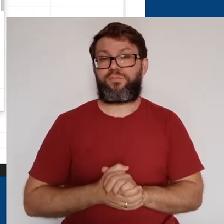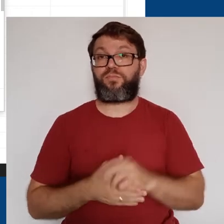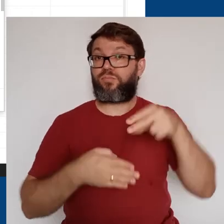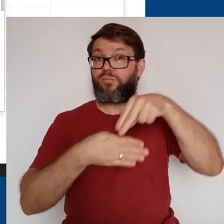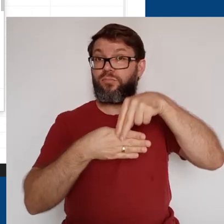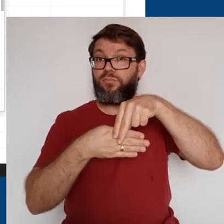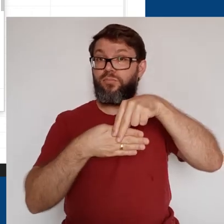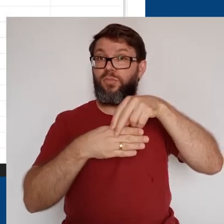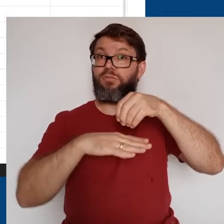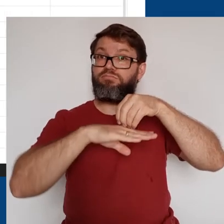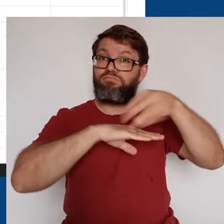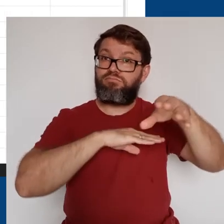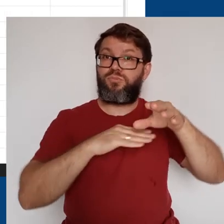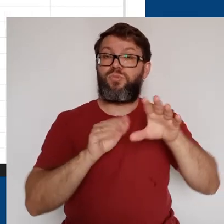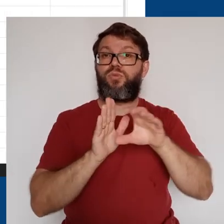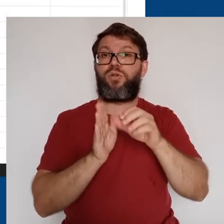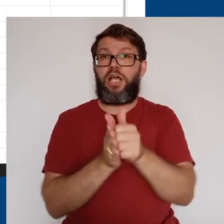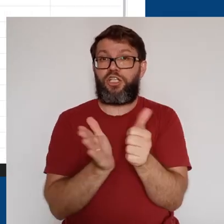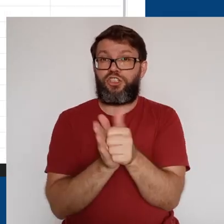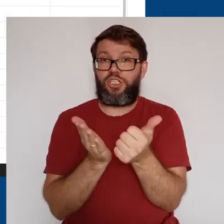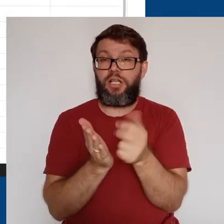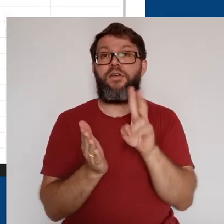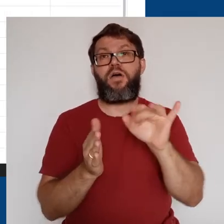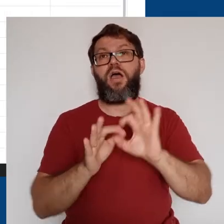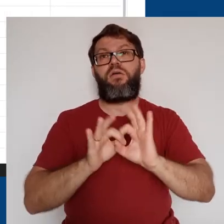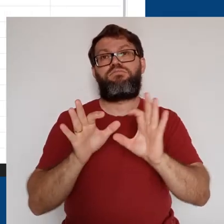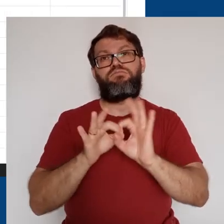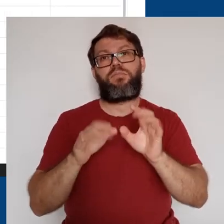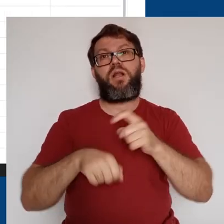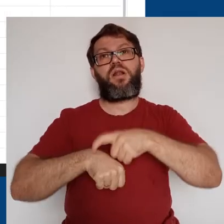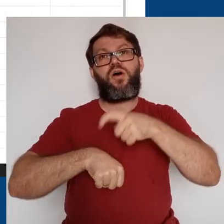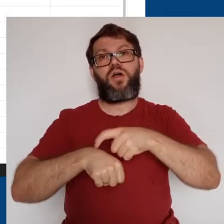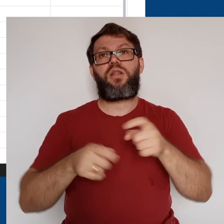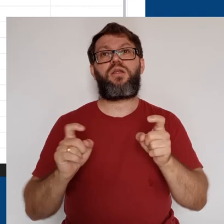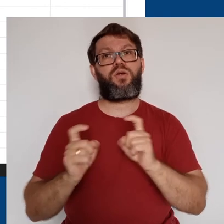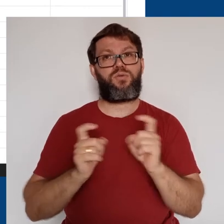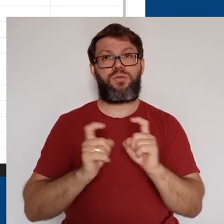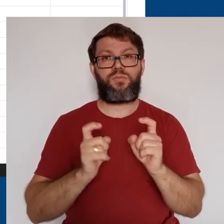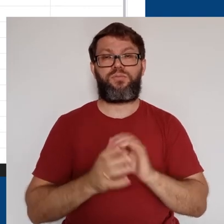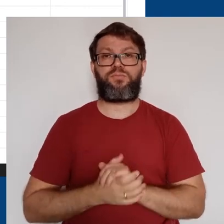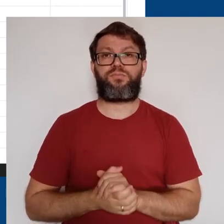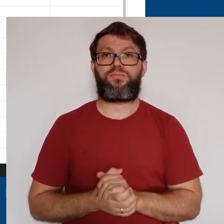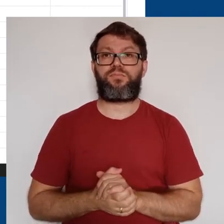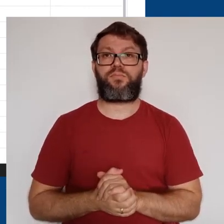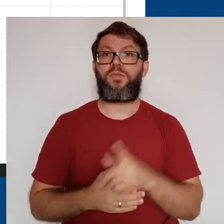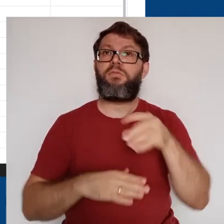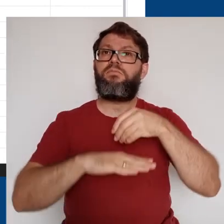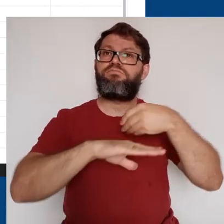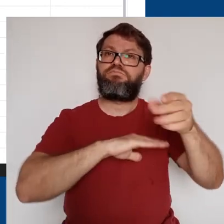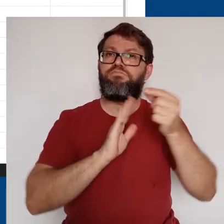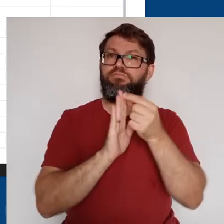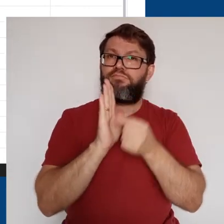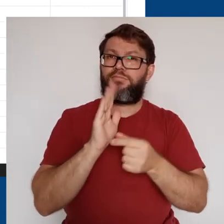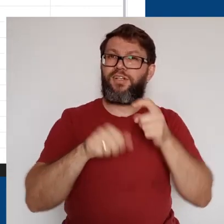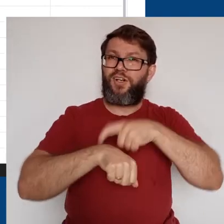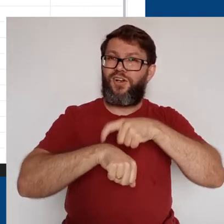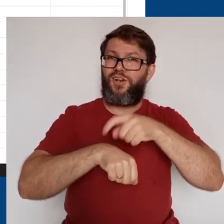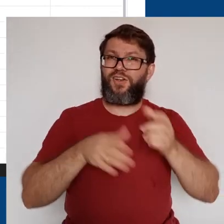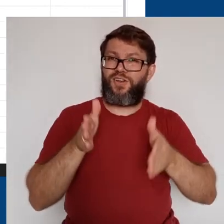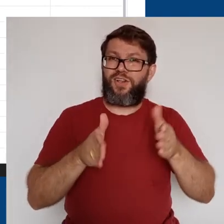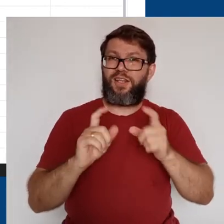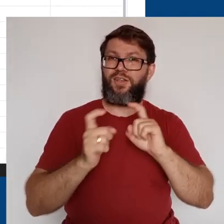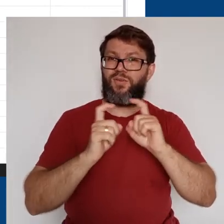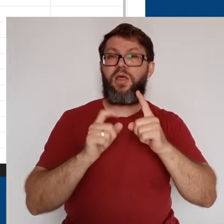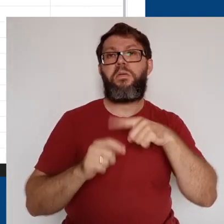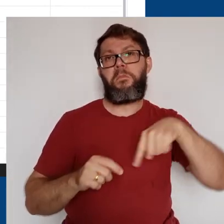computador. O anexo enviado pelo Google Agenda vai ficar disponível durante a nossa reunião. Para o